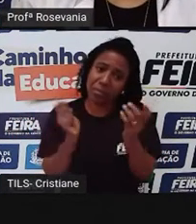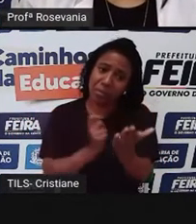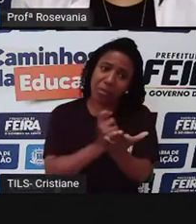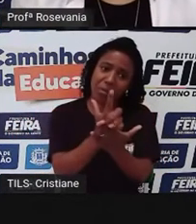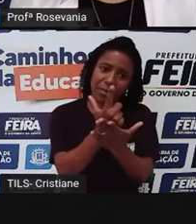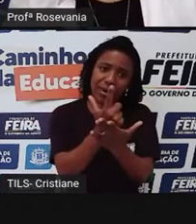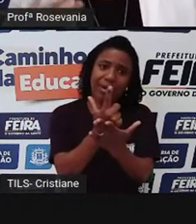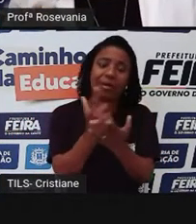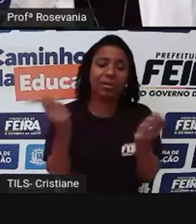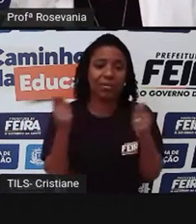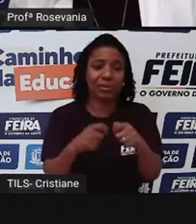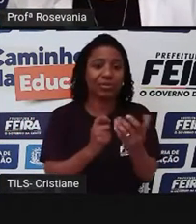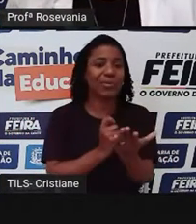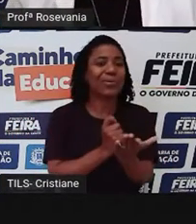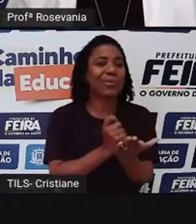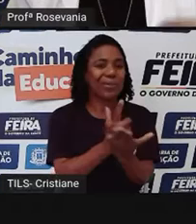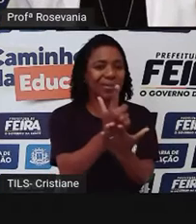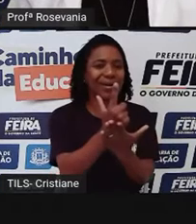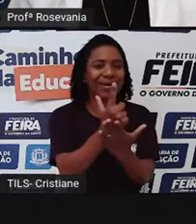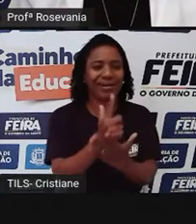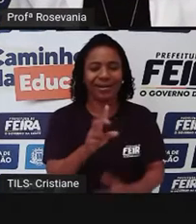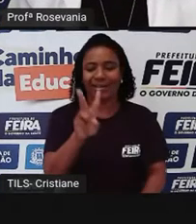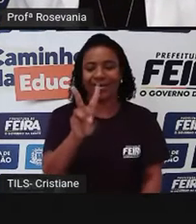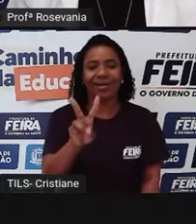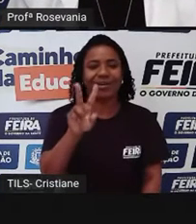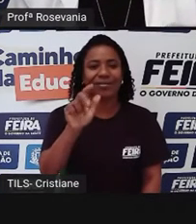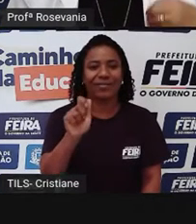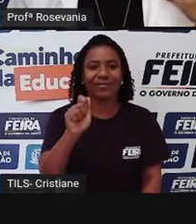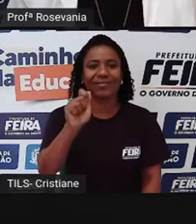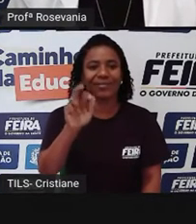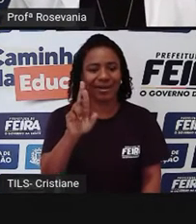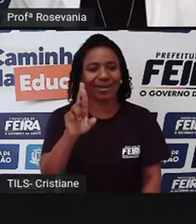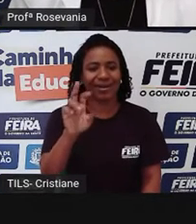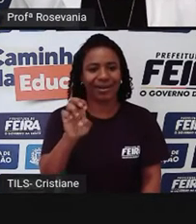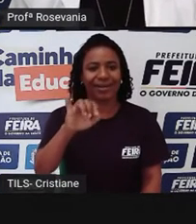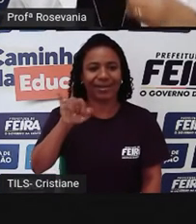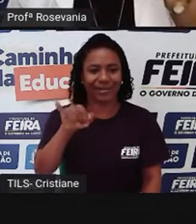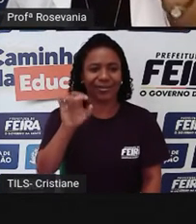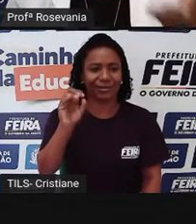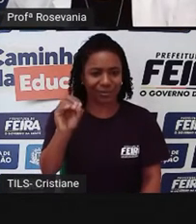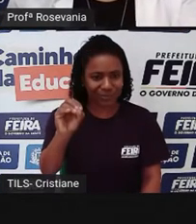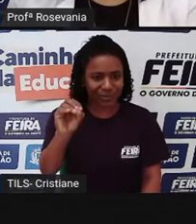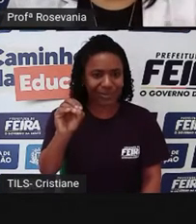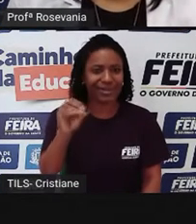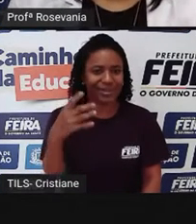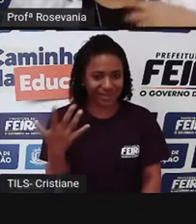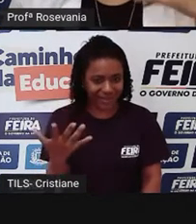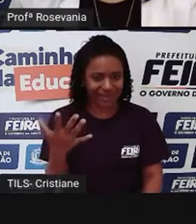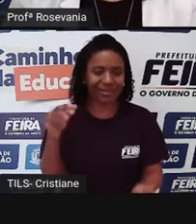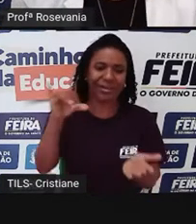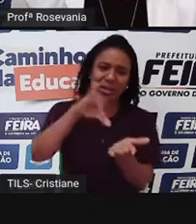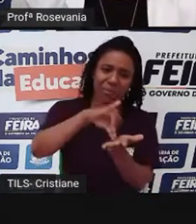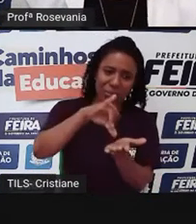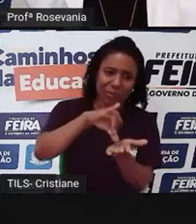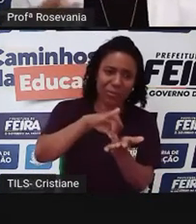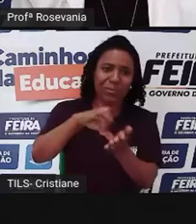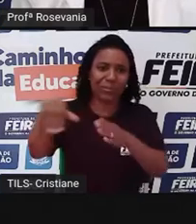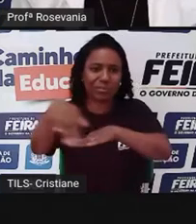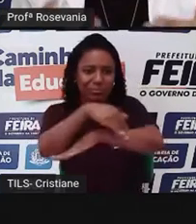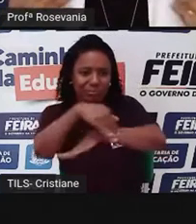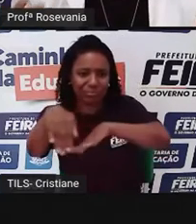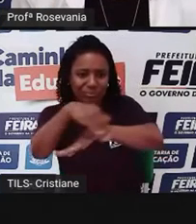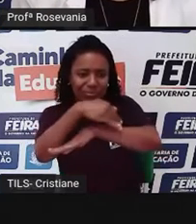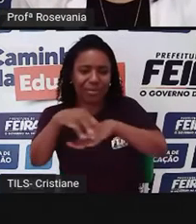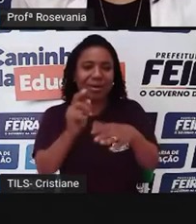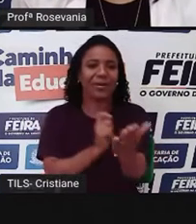comum é o comércio varejista, esse que a gente, né, vai no centro da cidade, ou até mesmo na nossa rua, no nosso bairro, e